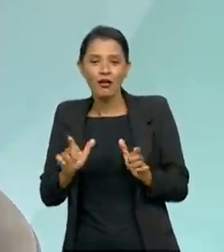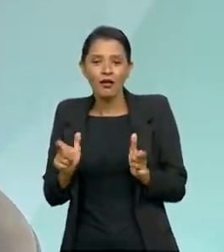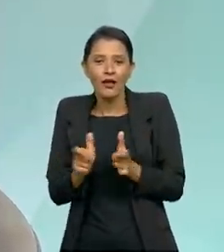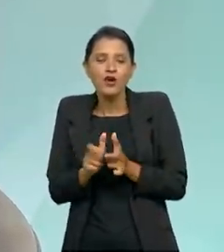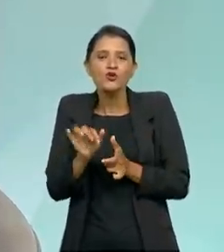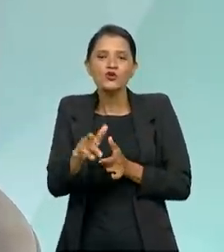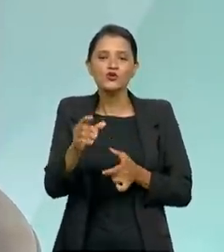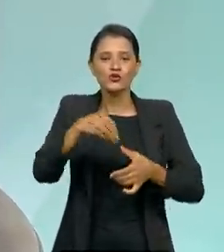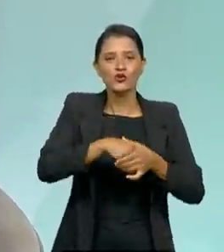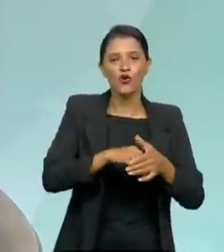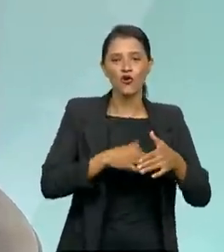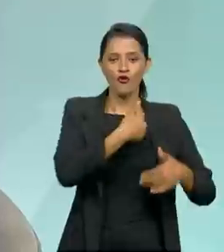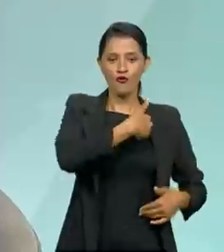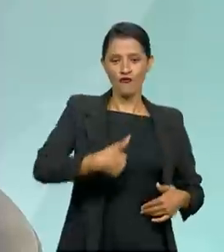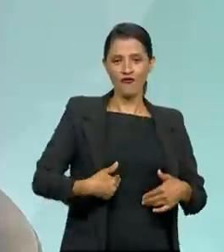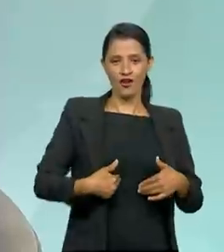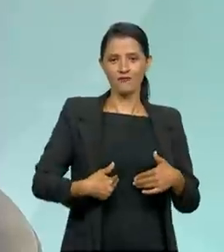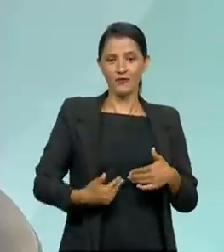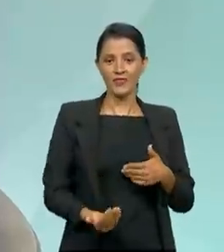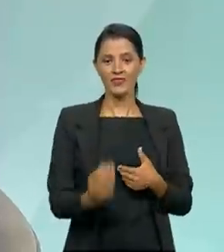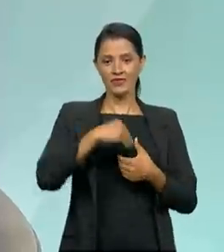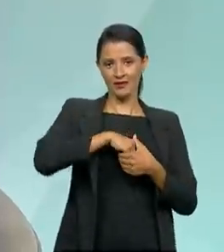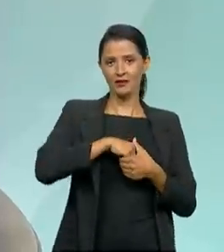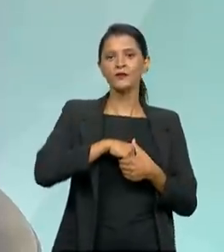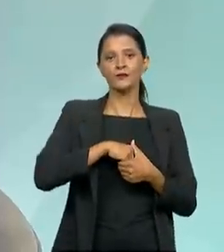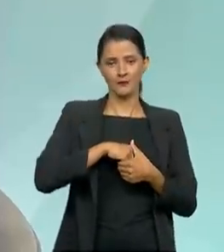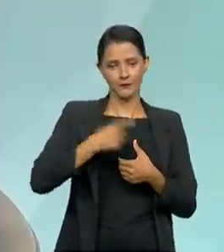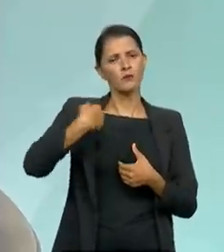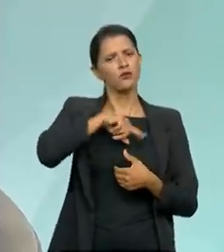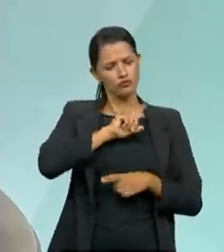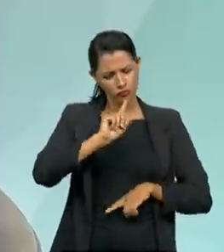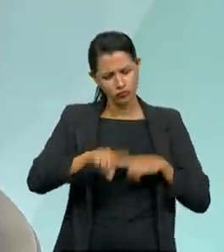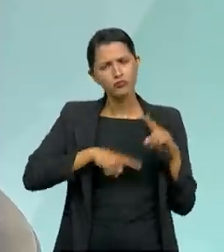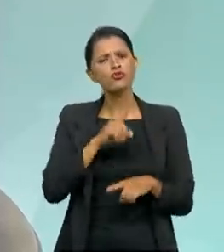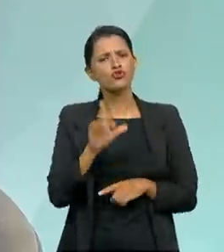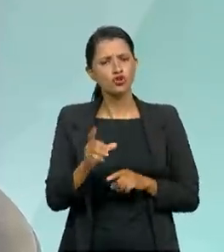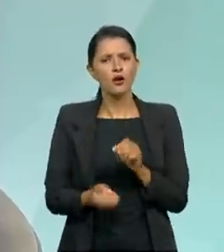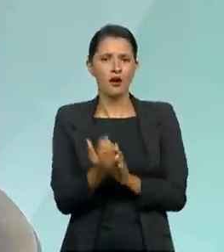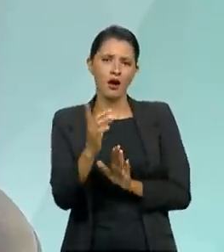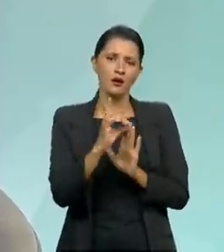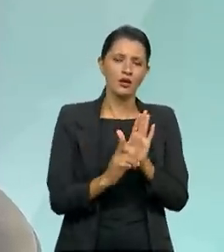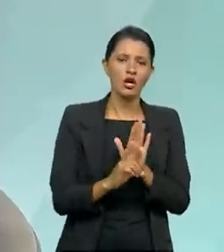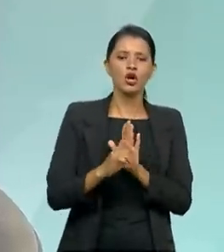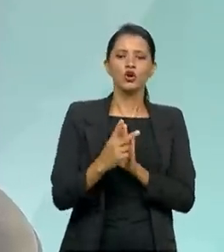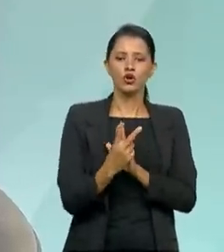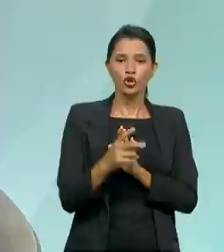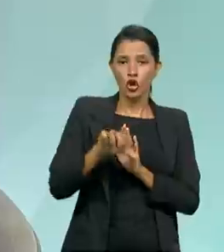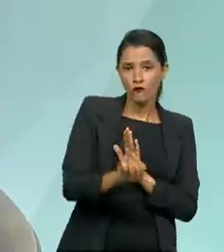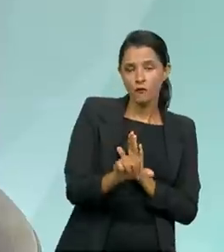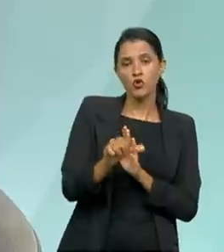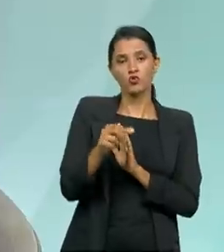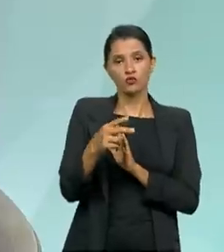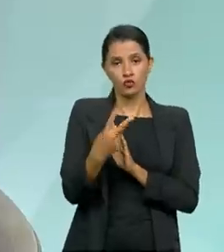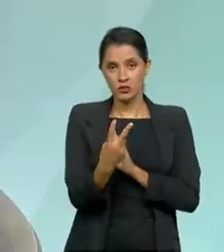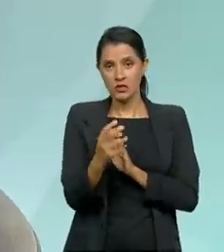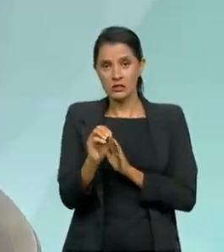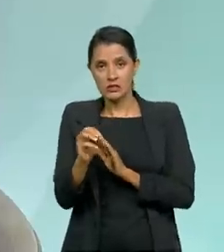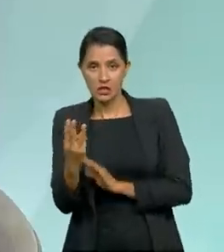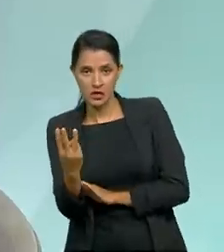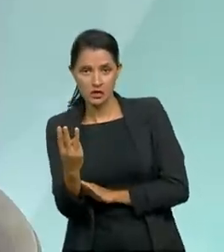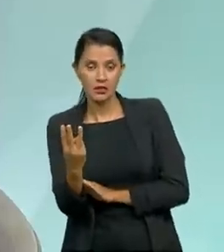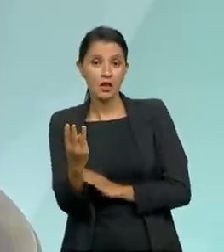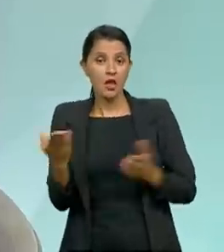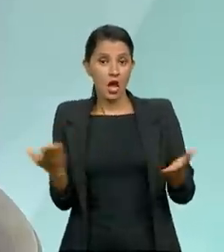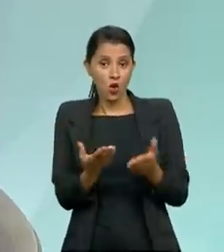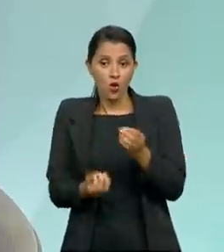portas do governo para dentro. Nós já evoluímos bastante. Fizemos o decreto 9.203. Agora, fizemos